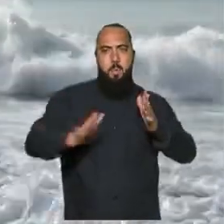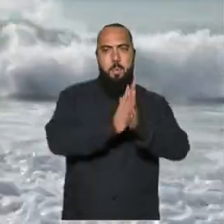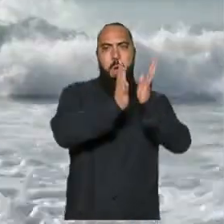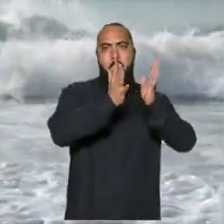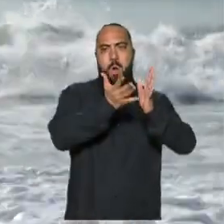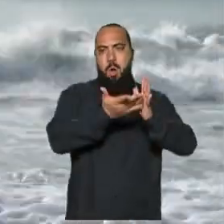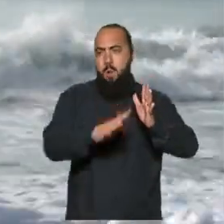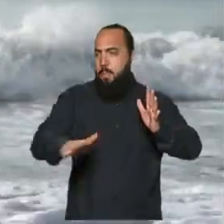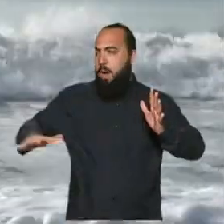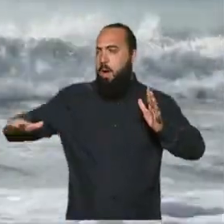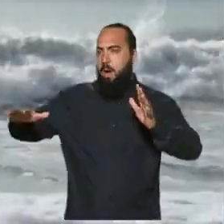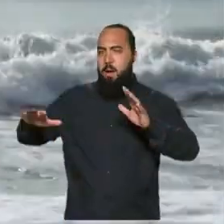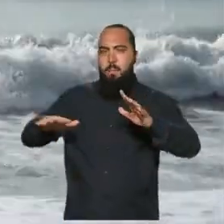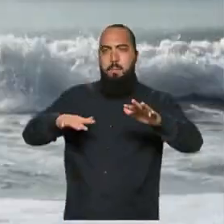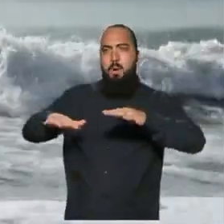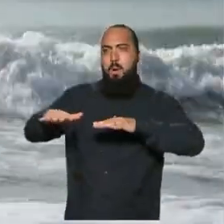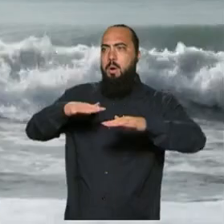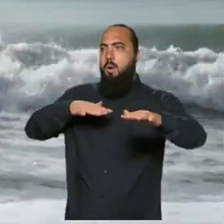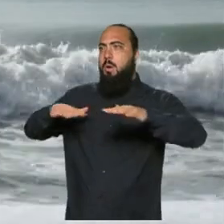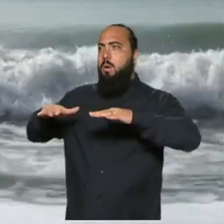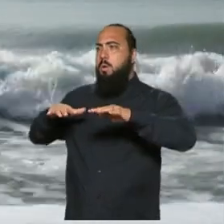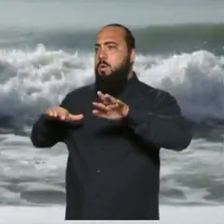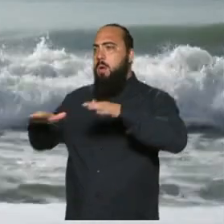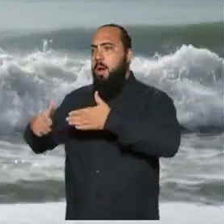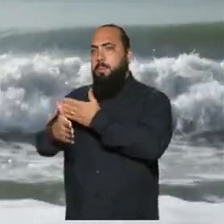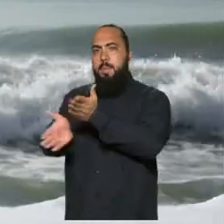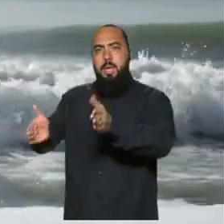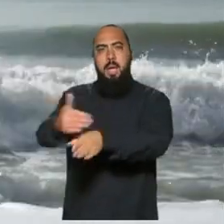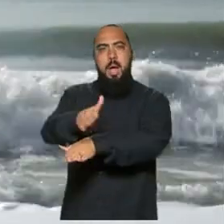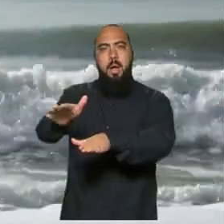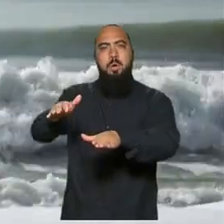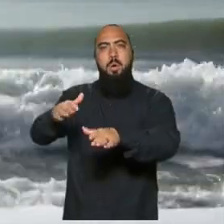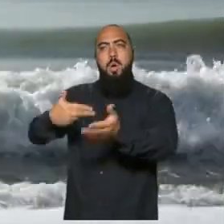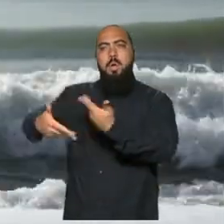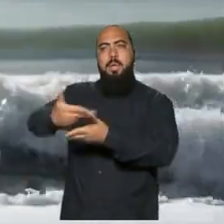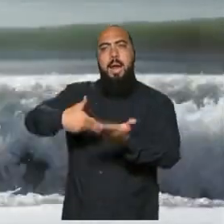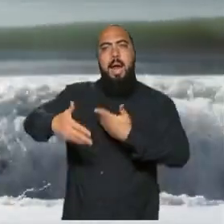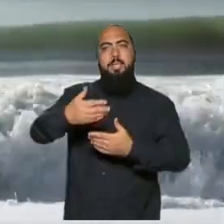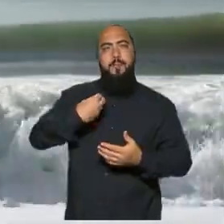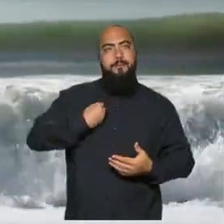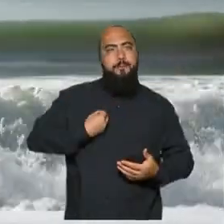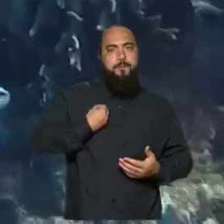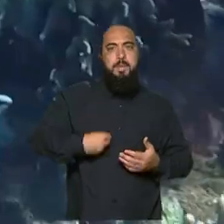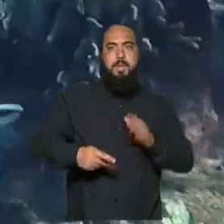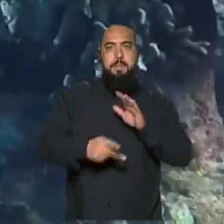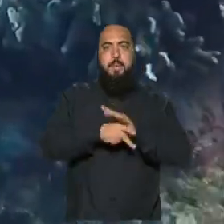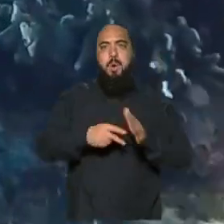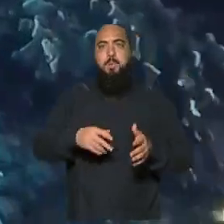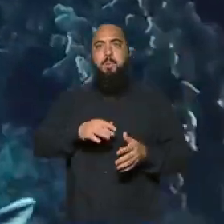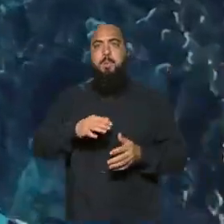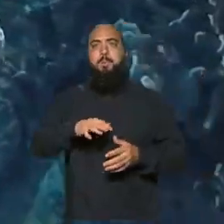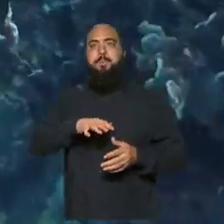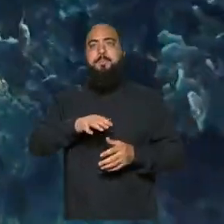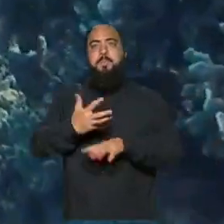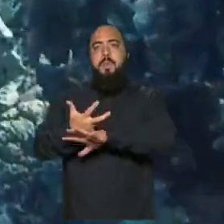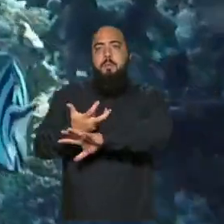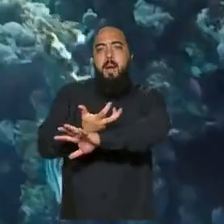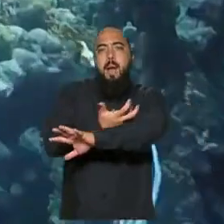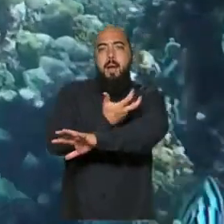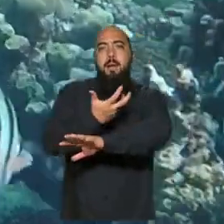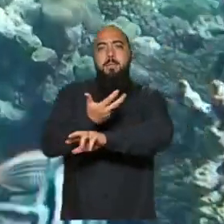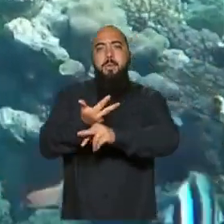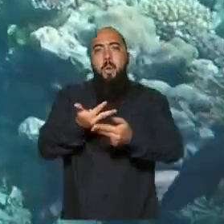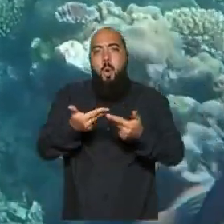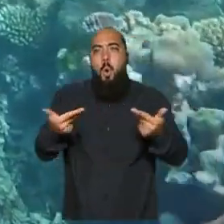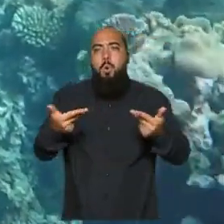interagem com essa fauna, com essa flora marinha, os compostos fisico-químicos, a